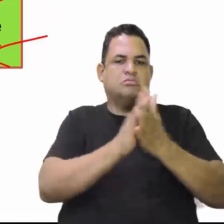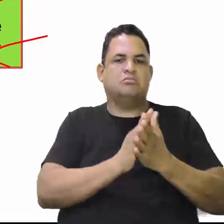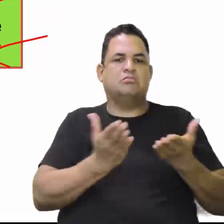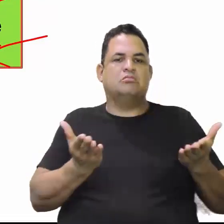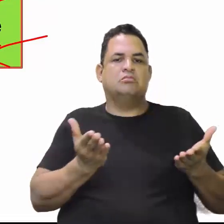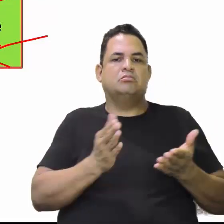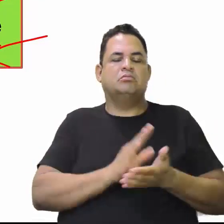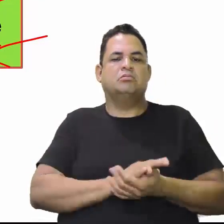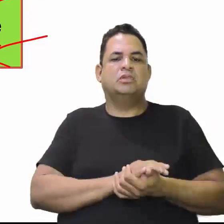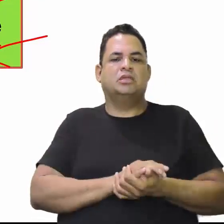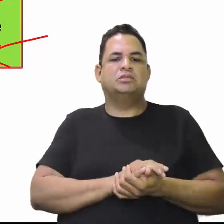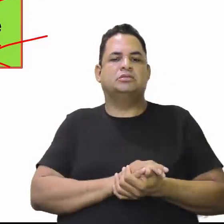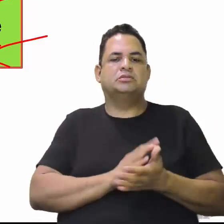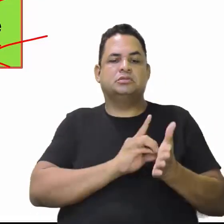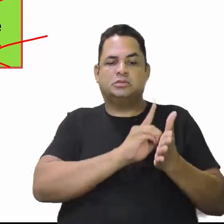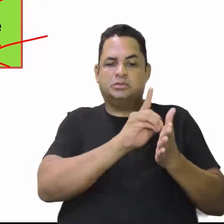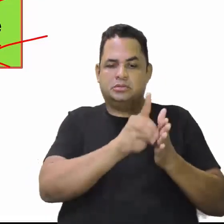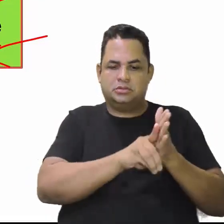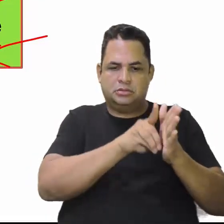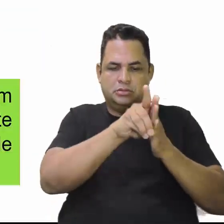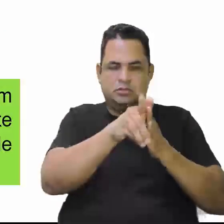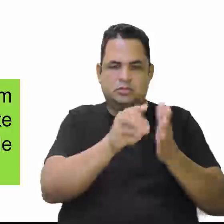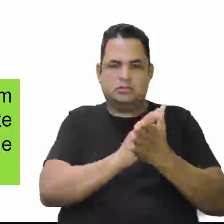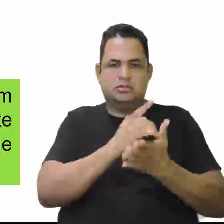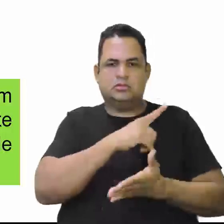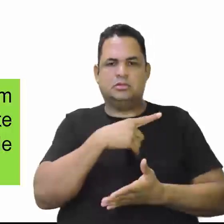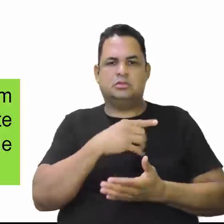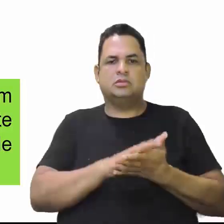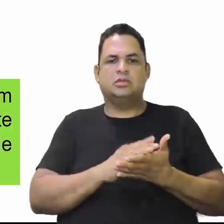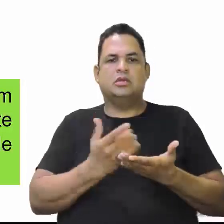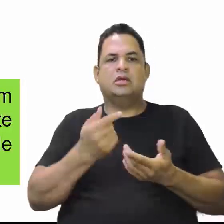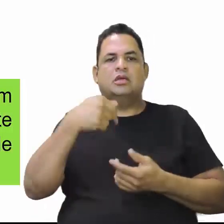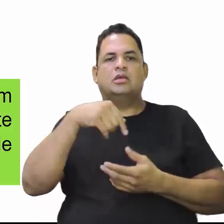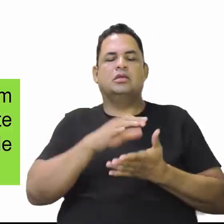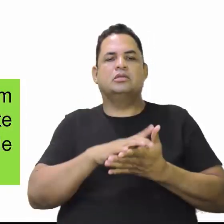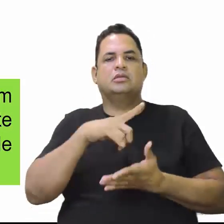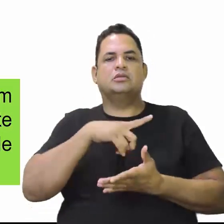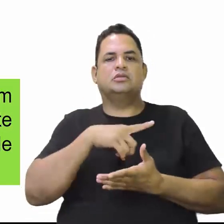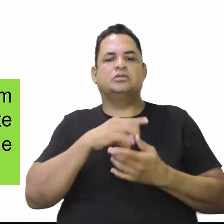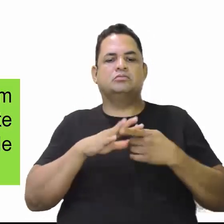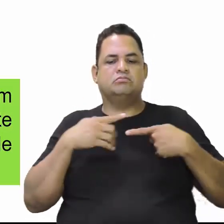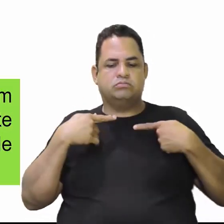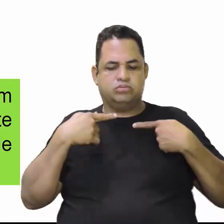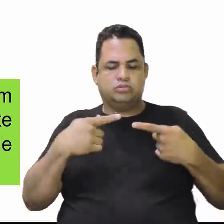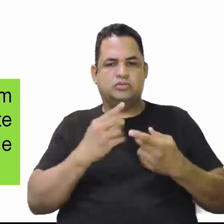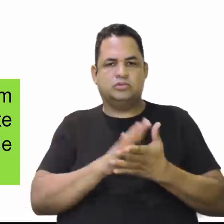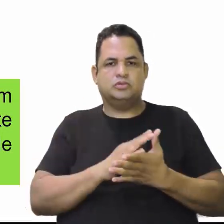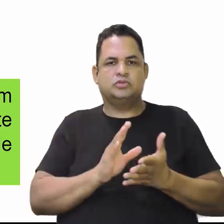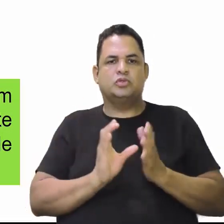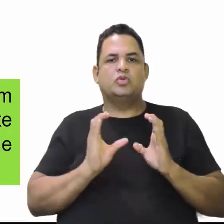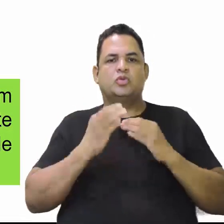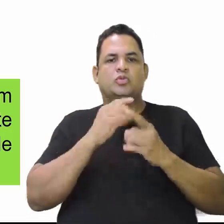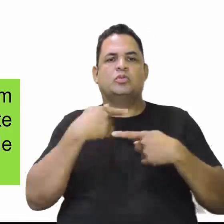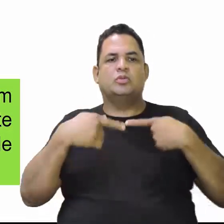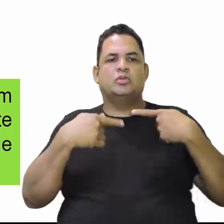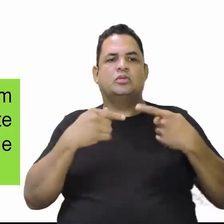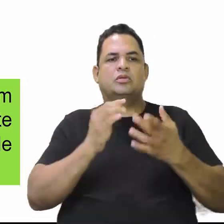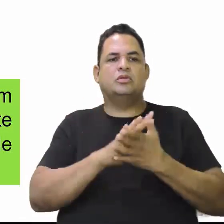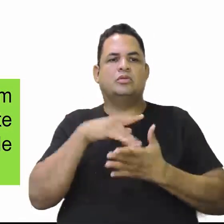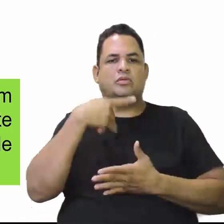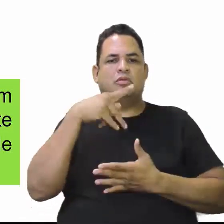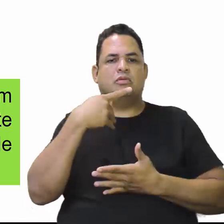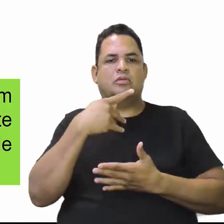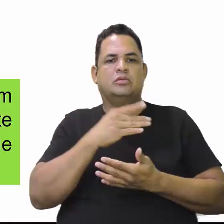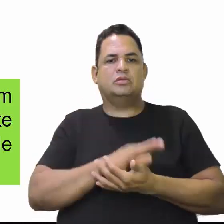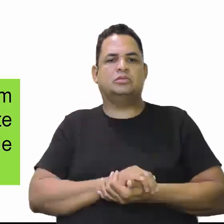Aqui, por muitos anos, nós tivemos a disputa de um grupo político. Eu falava para vocês aqui sobre o Aloysio Ferreira.